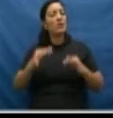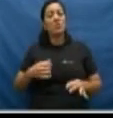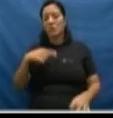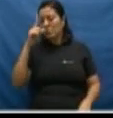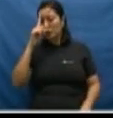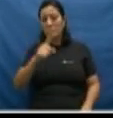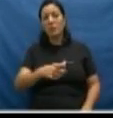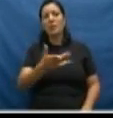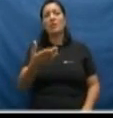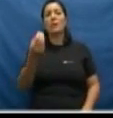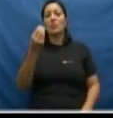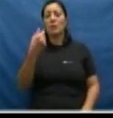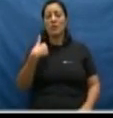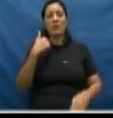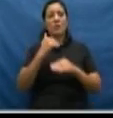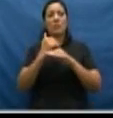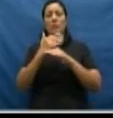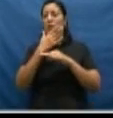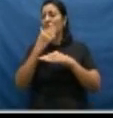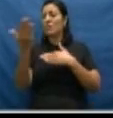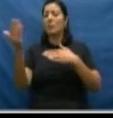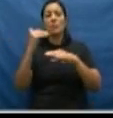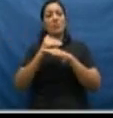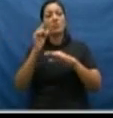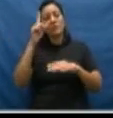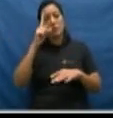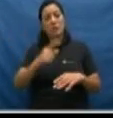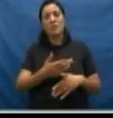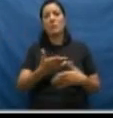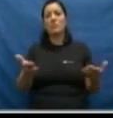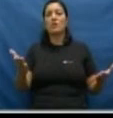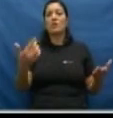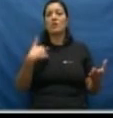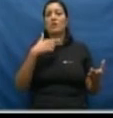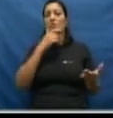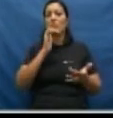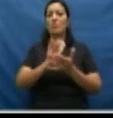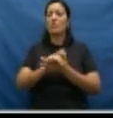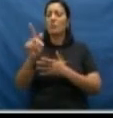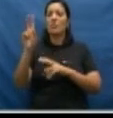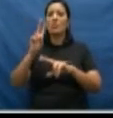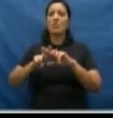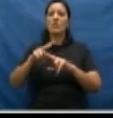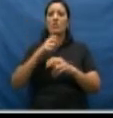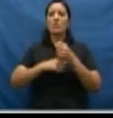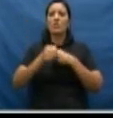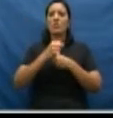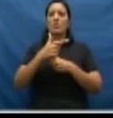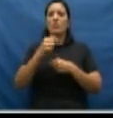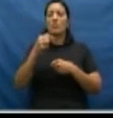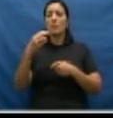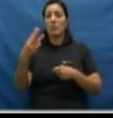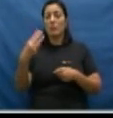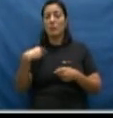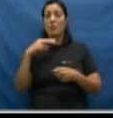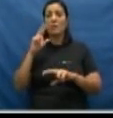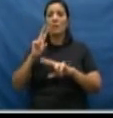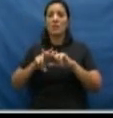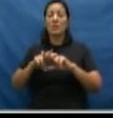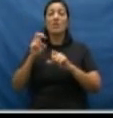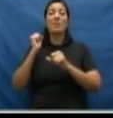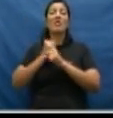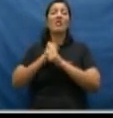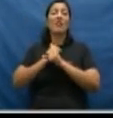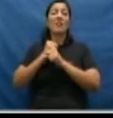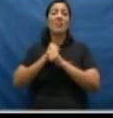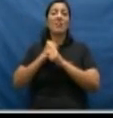mulheres brasileiras em pé de igualdade com os homens. Finalmente o marido foi preso em 2003. Vocês vejam quanto